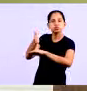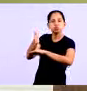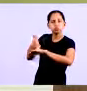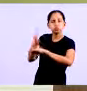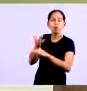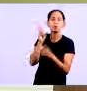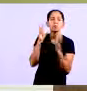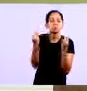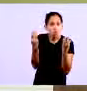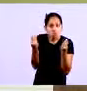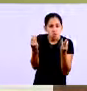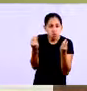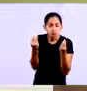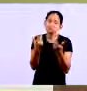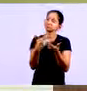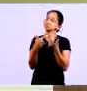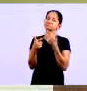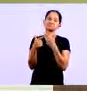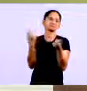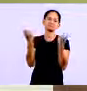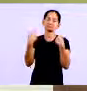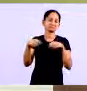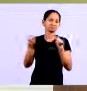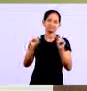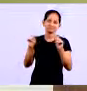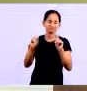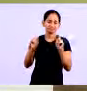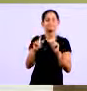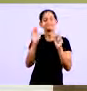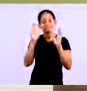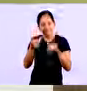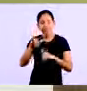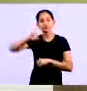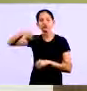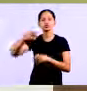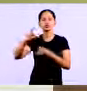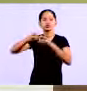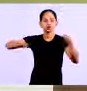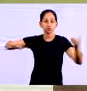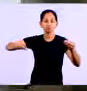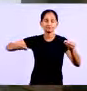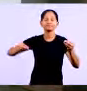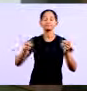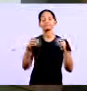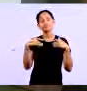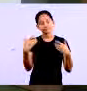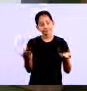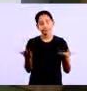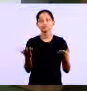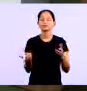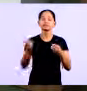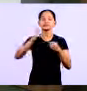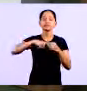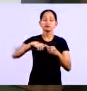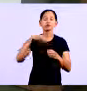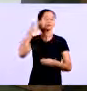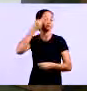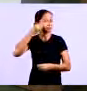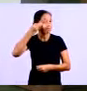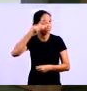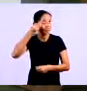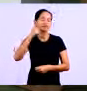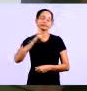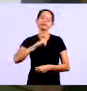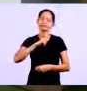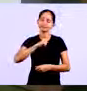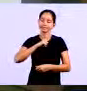ou não cobrando juros ou cobrando juros, até, às vezes, um valor menor do que o valor do mercado. Eu tive, voltando a falar de experiências, eu também